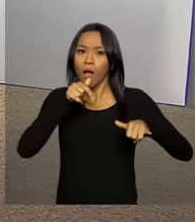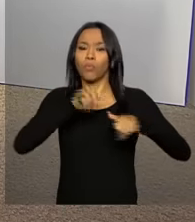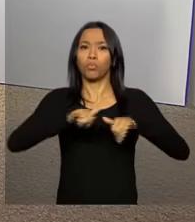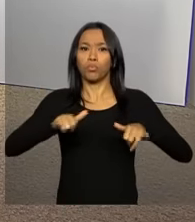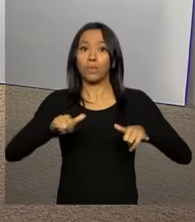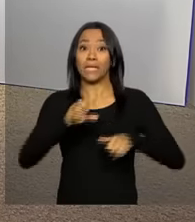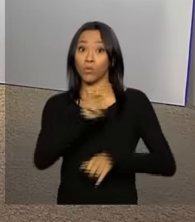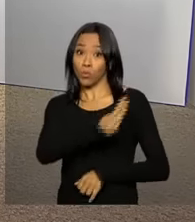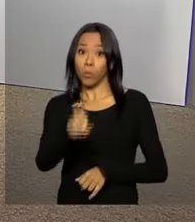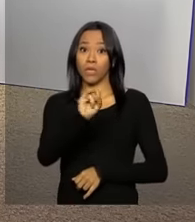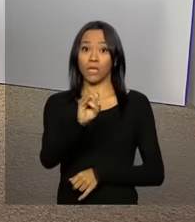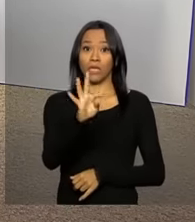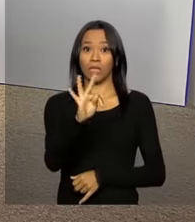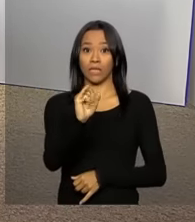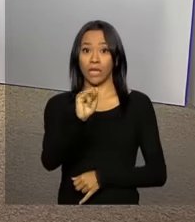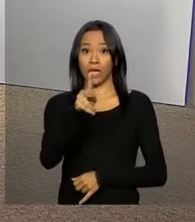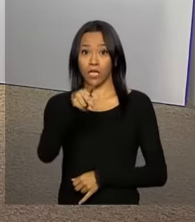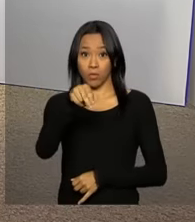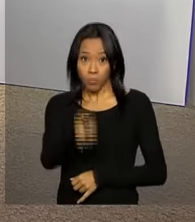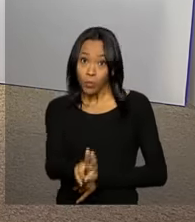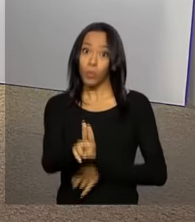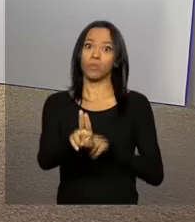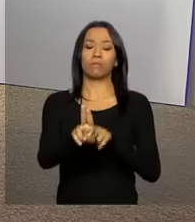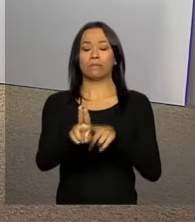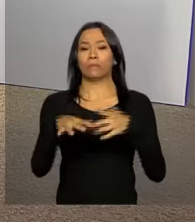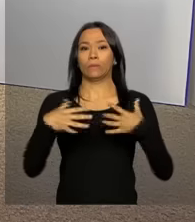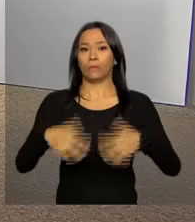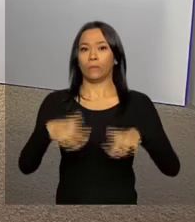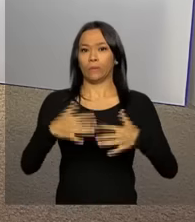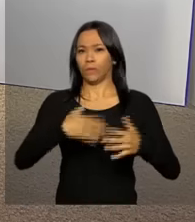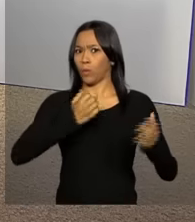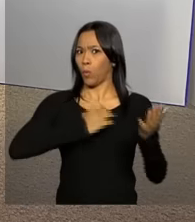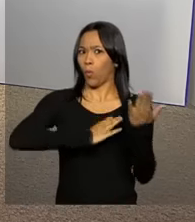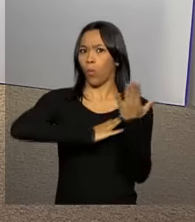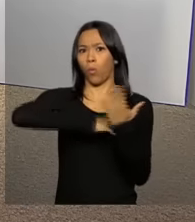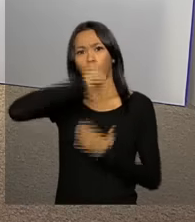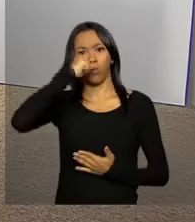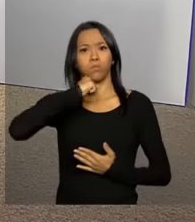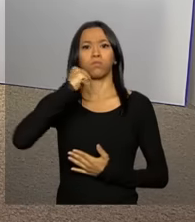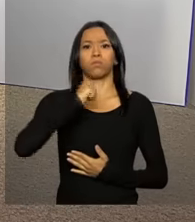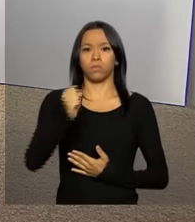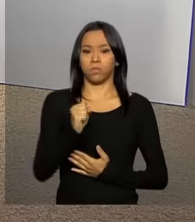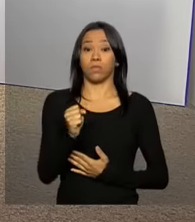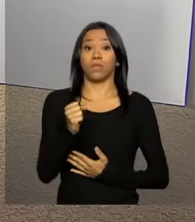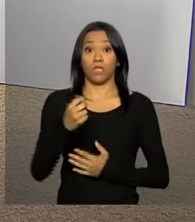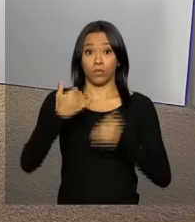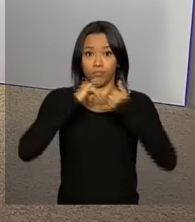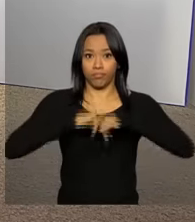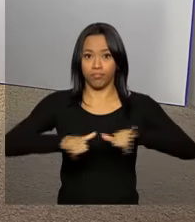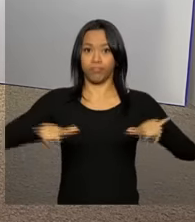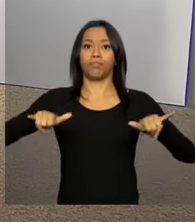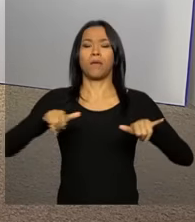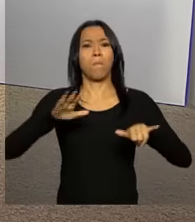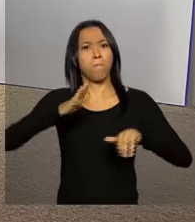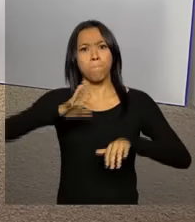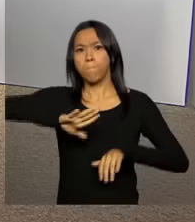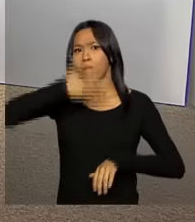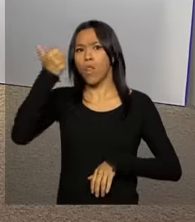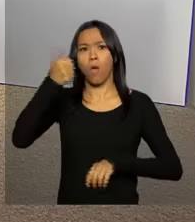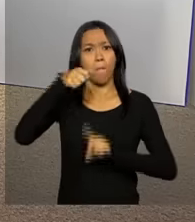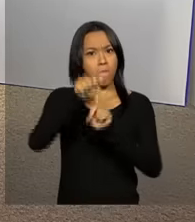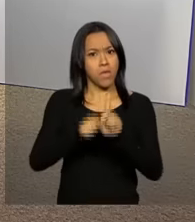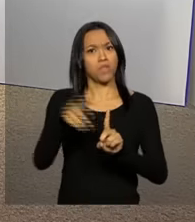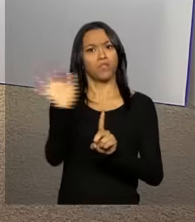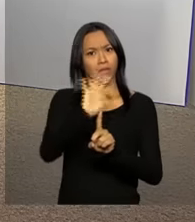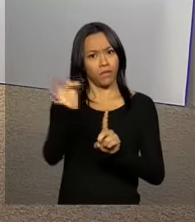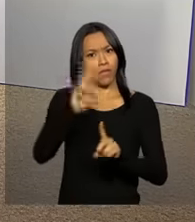maior geradora de energia limpa e renovável do planeta, bateu o recorde de produção e teve o melhor mês de fevereiro da